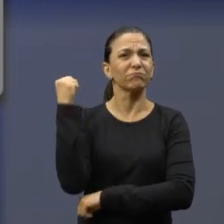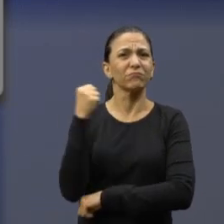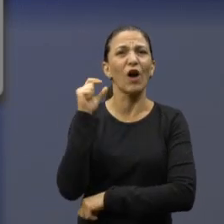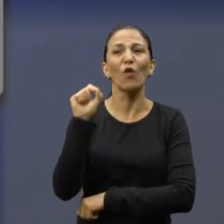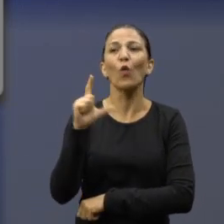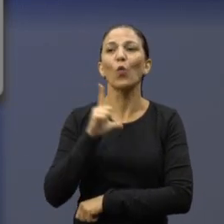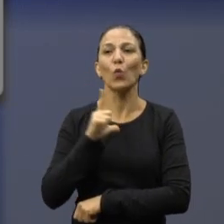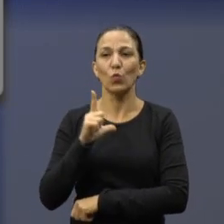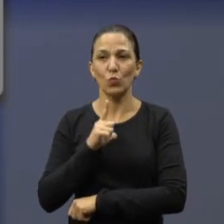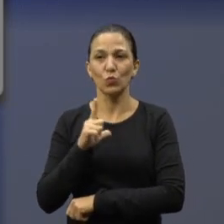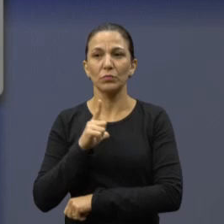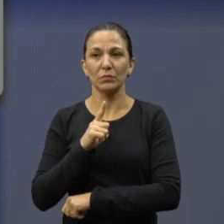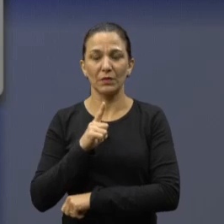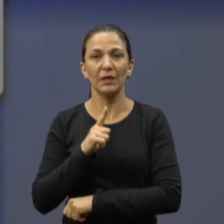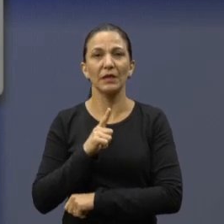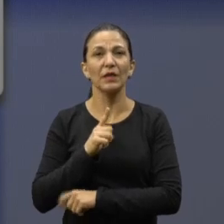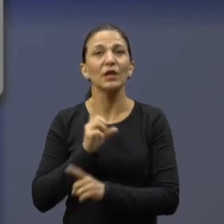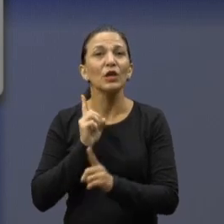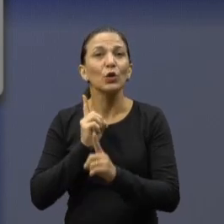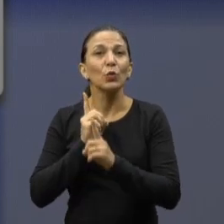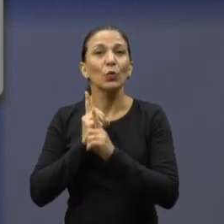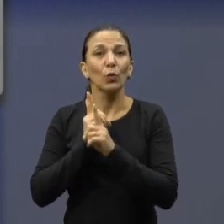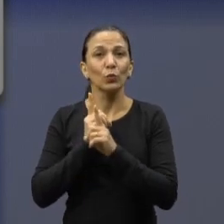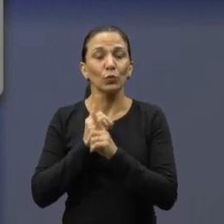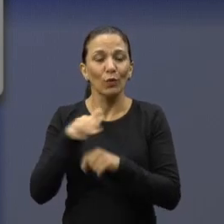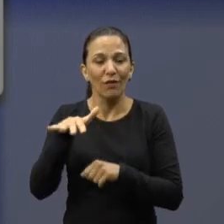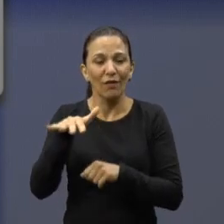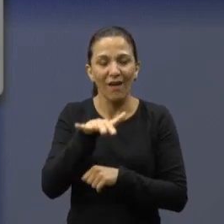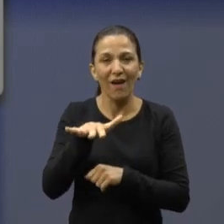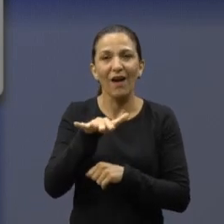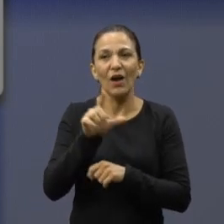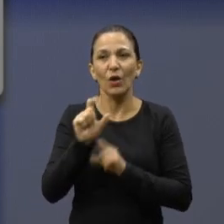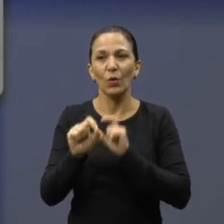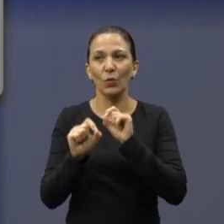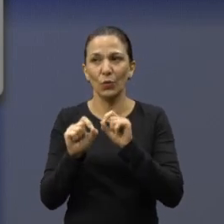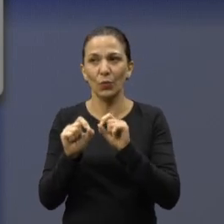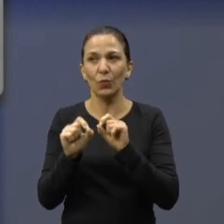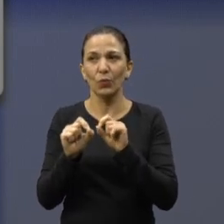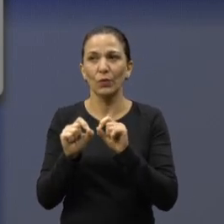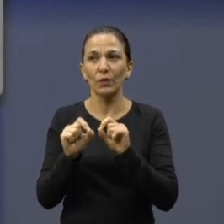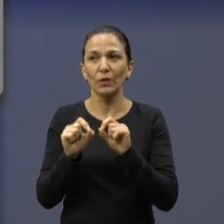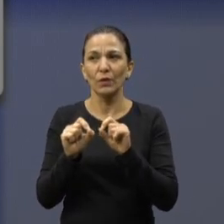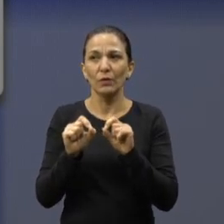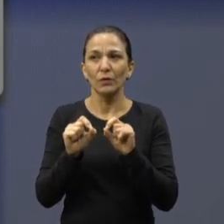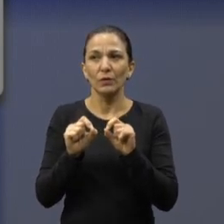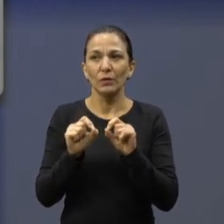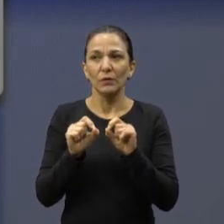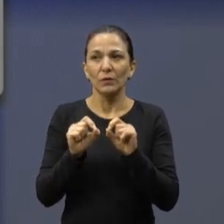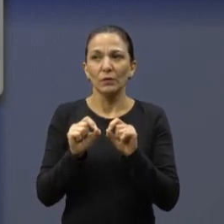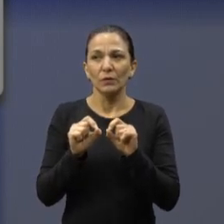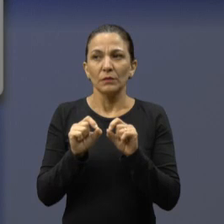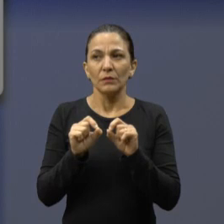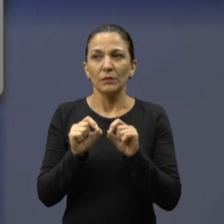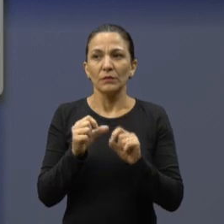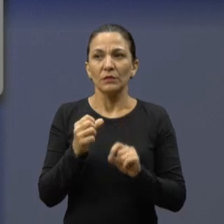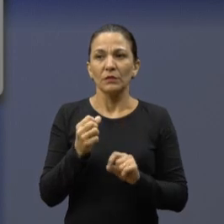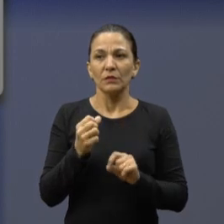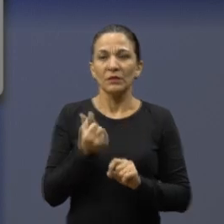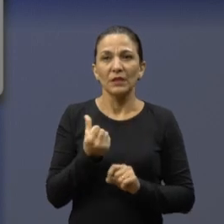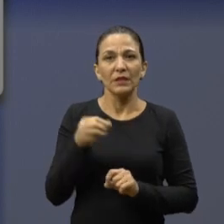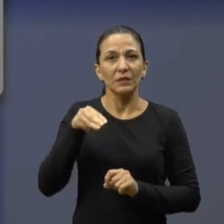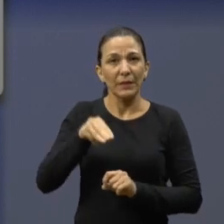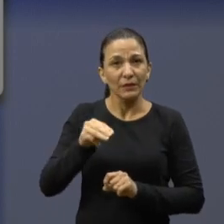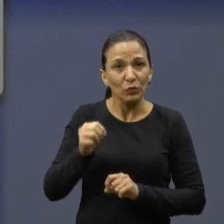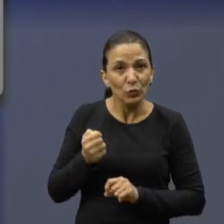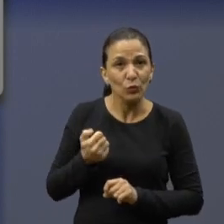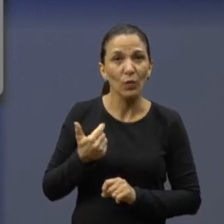constatação de encontrar em pequenos espaços, digo, pequeno espaço, de aproximado seis metros